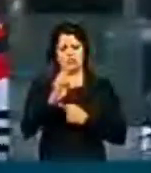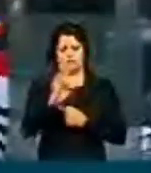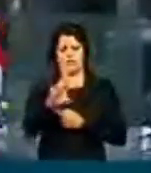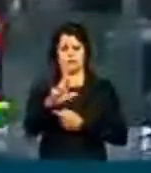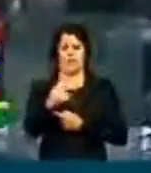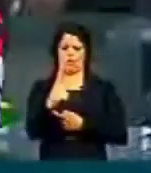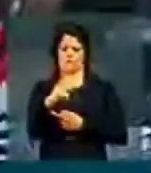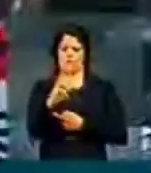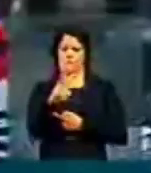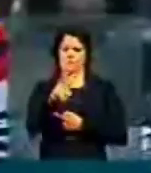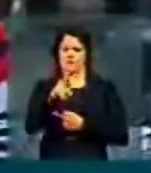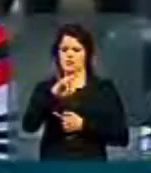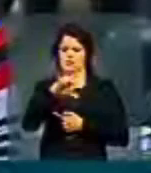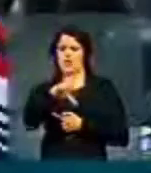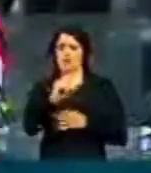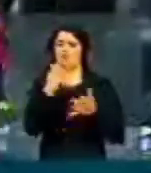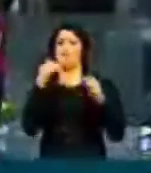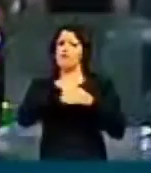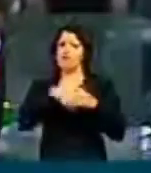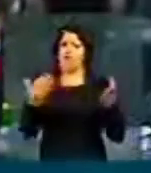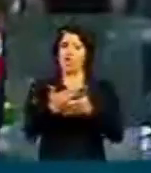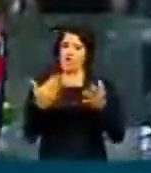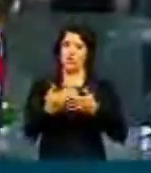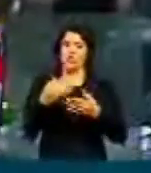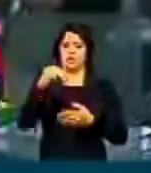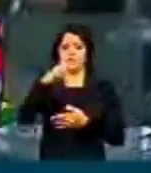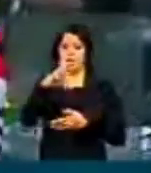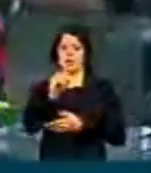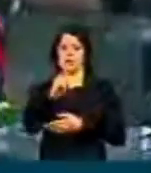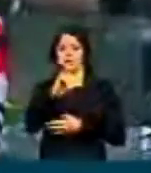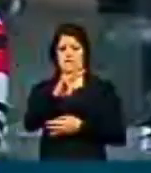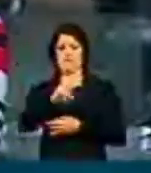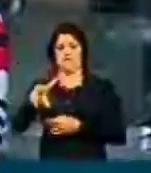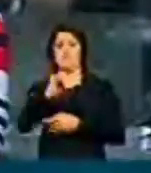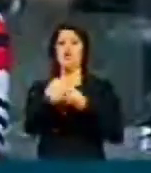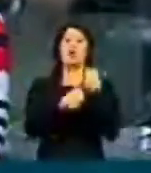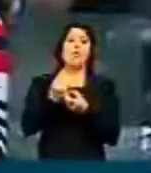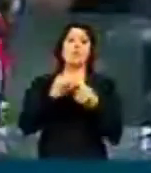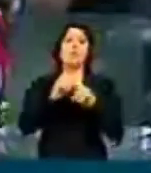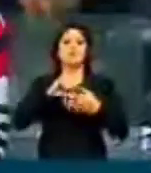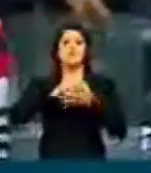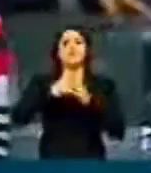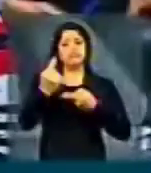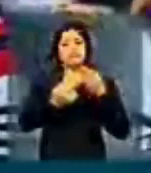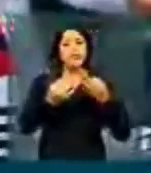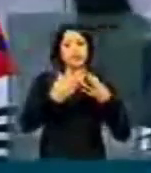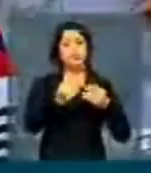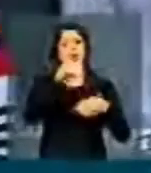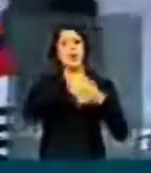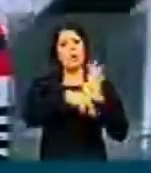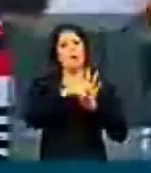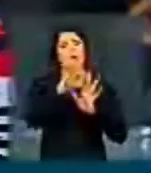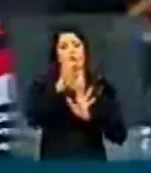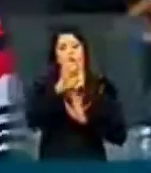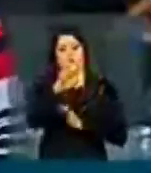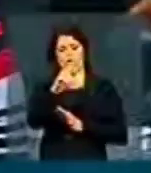Então nós precisamos votar hoje o marco civil e discutir até amanhã de que forma conduzir a discussão e o conteúdo do fator